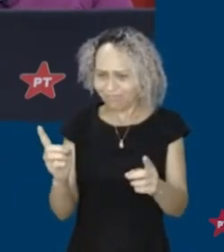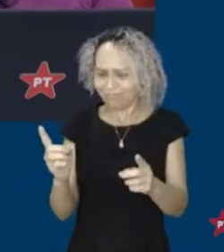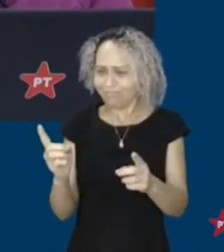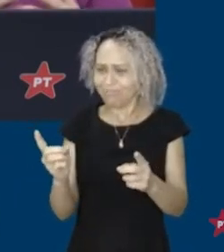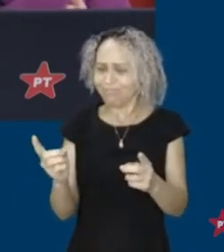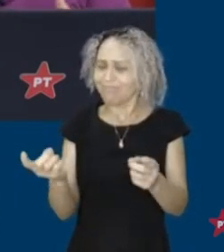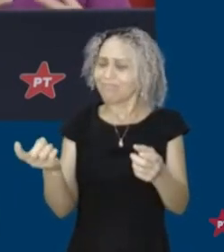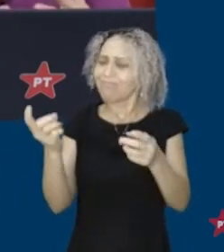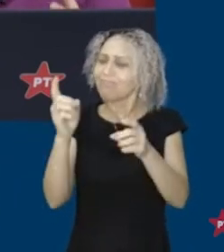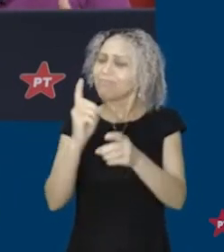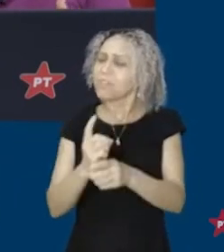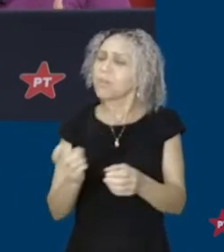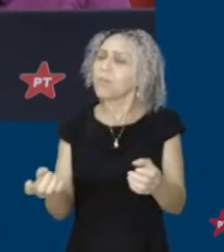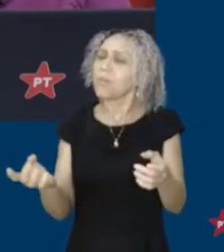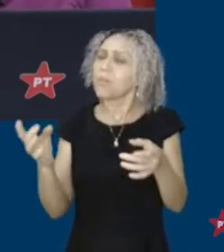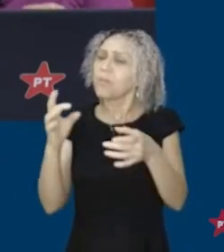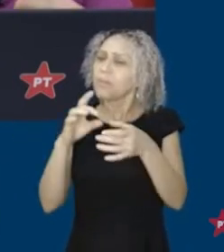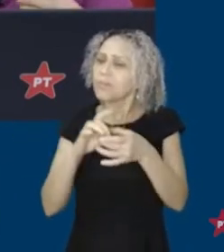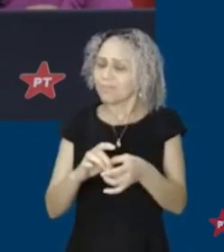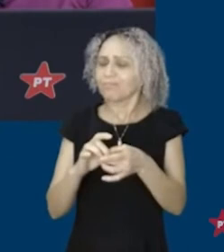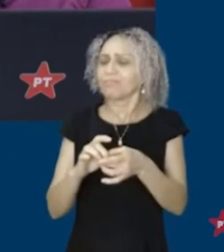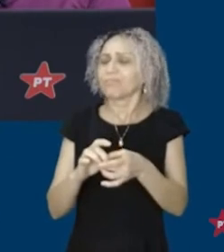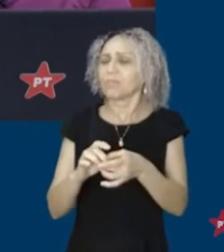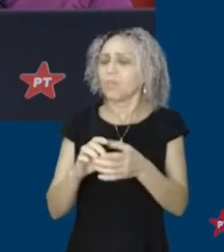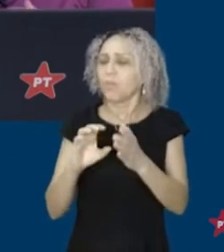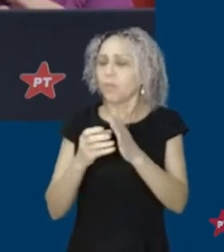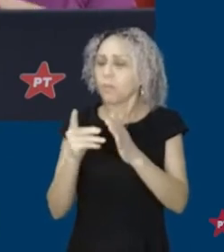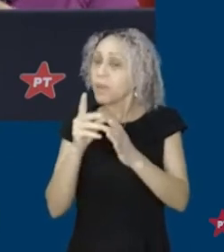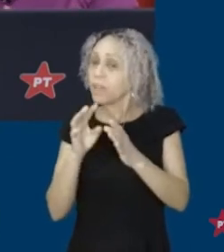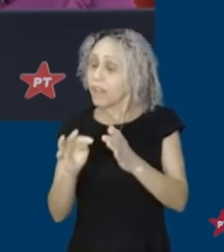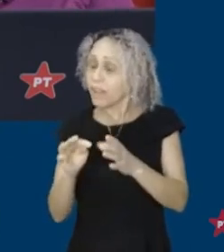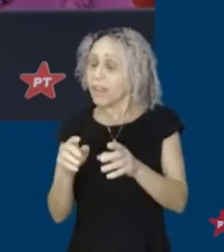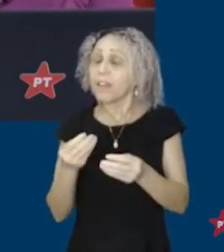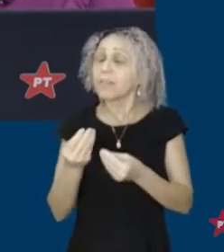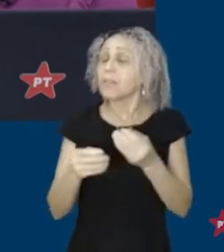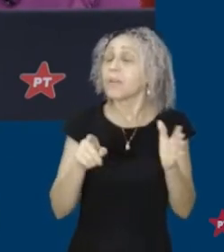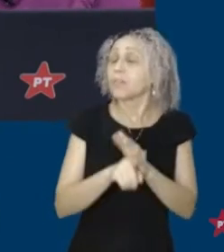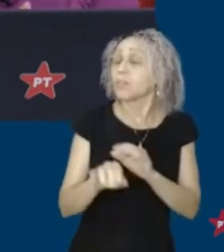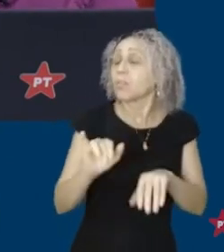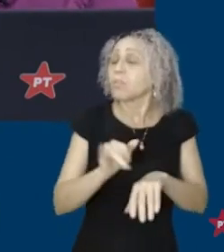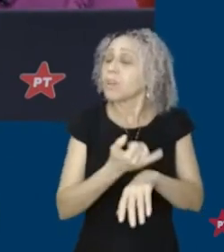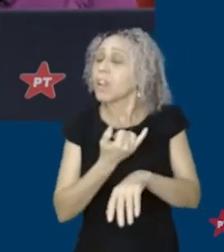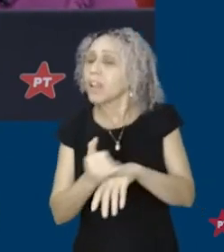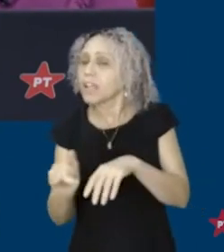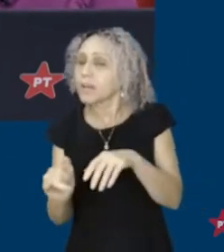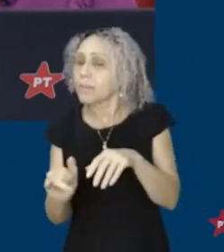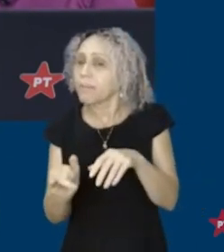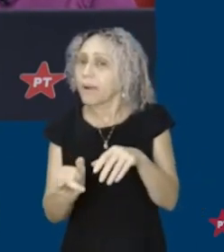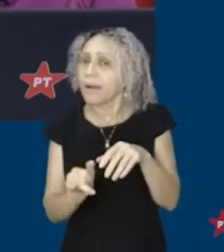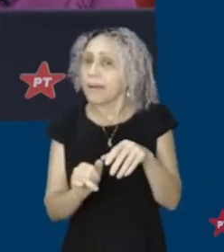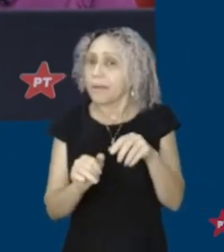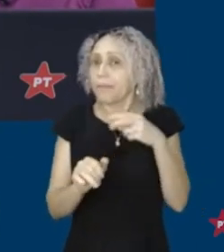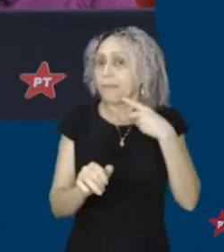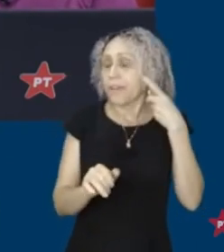eleitorais, pra aumentar aí significativamente o número de prefeitos e também vereadores e vereadoras no Estado?